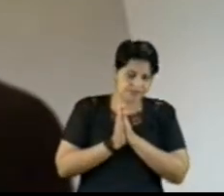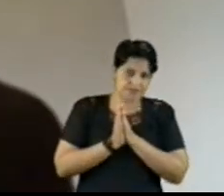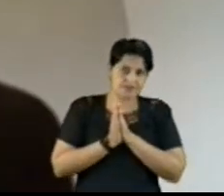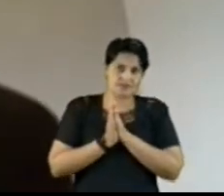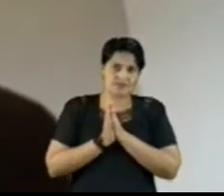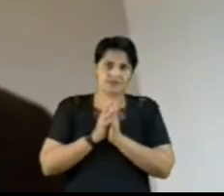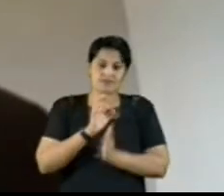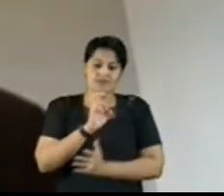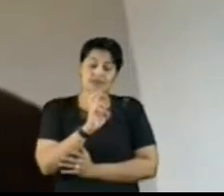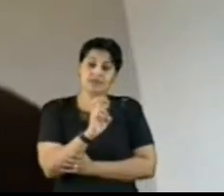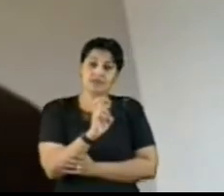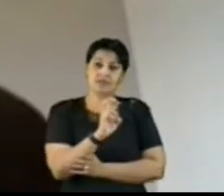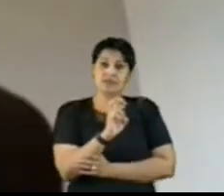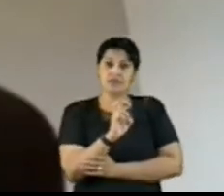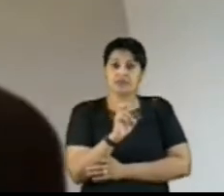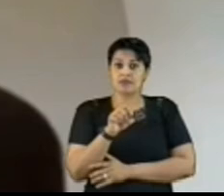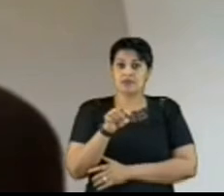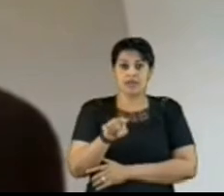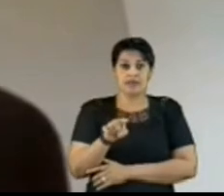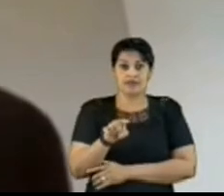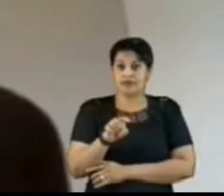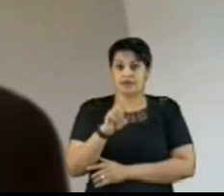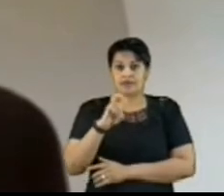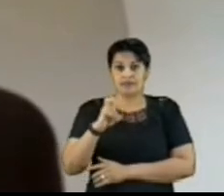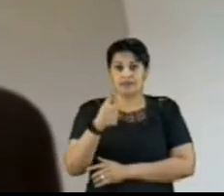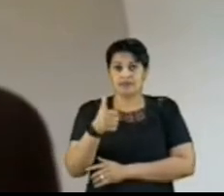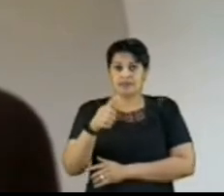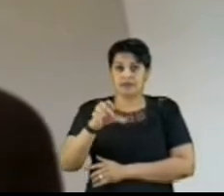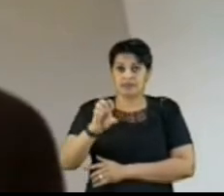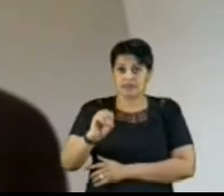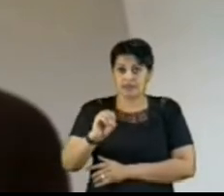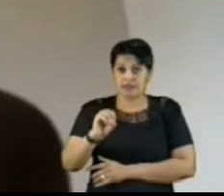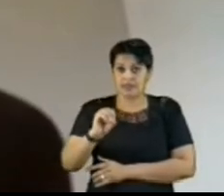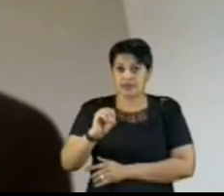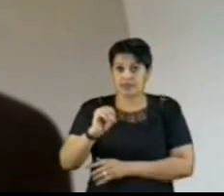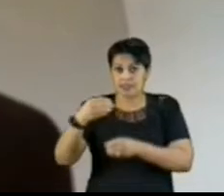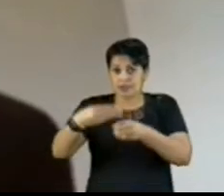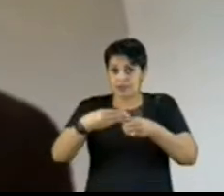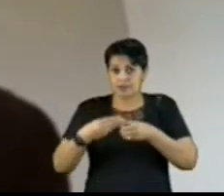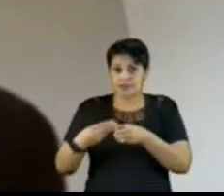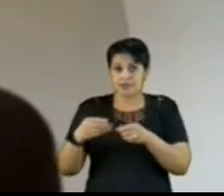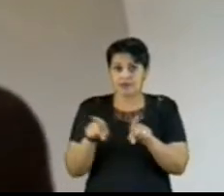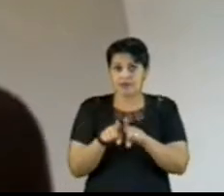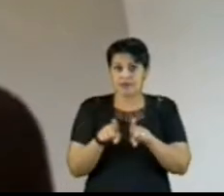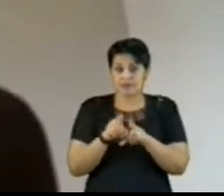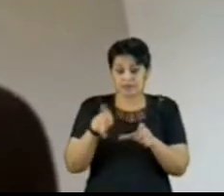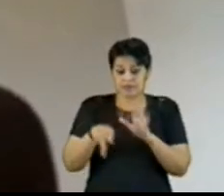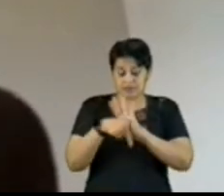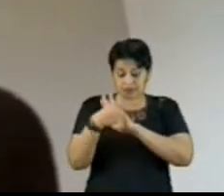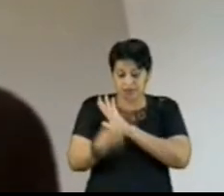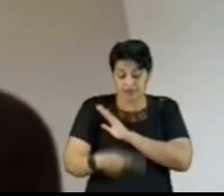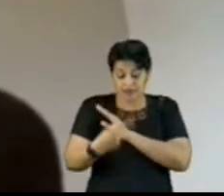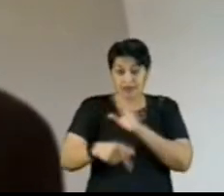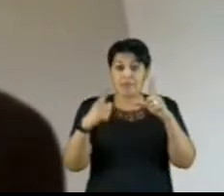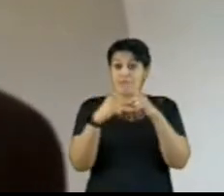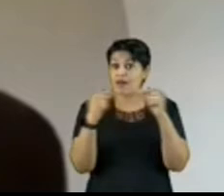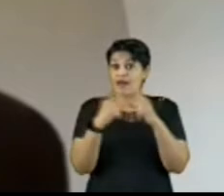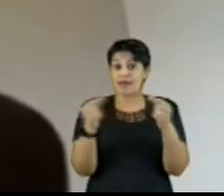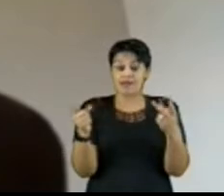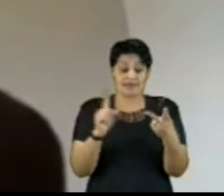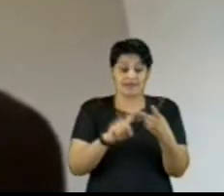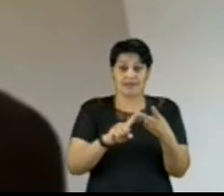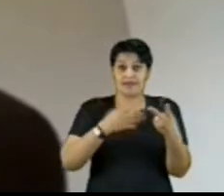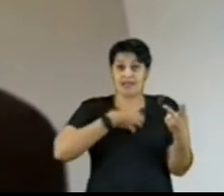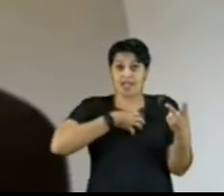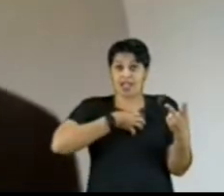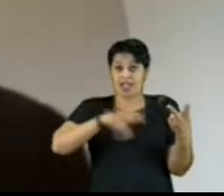5.510 municípios brasileiros, incluindo capitais como Brasília, pasmem, Salvador,